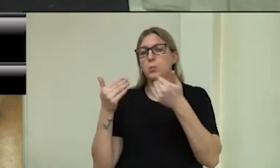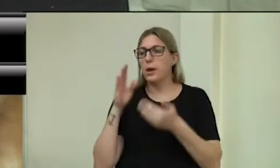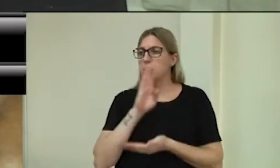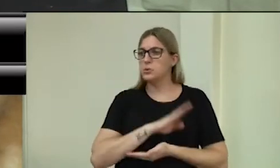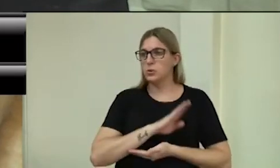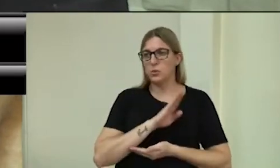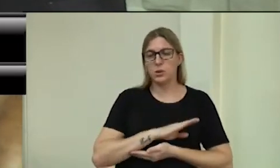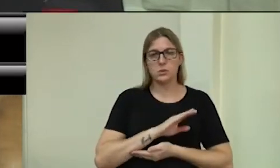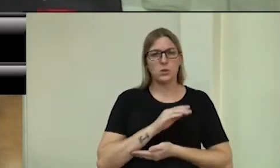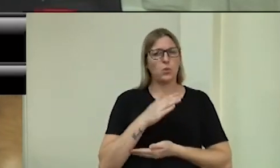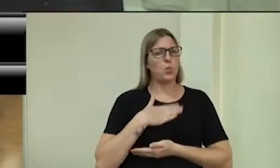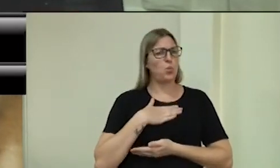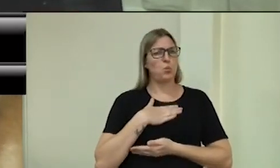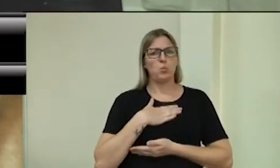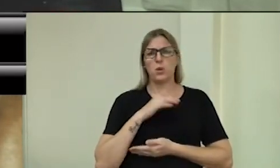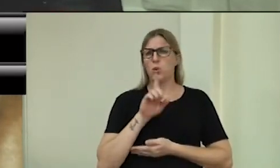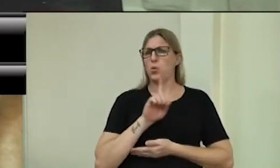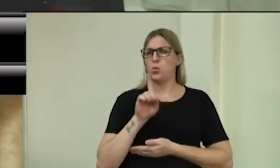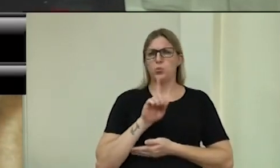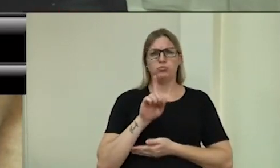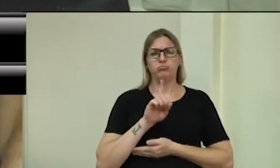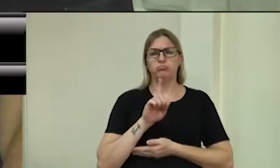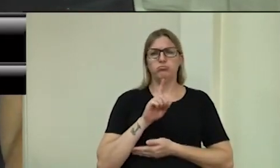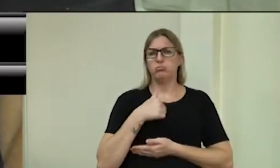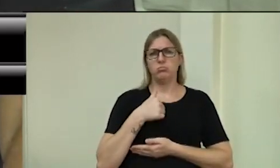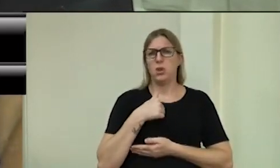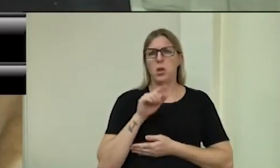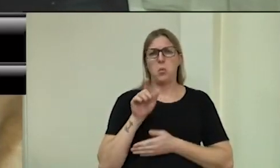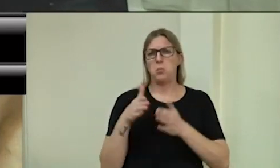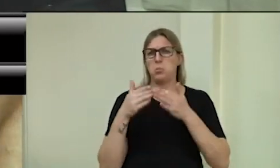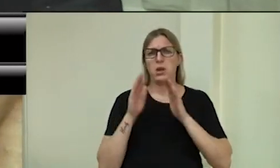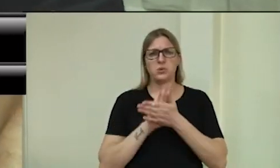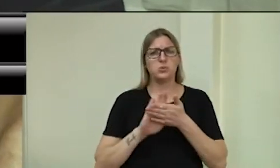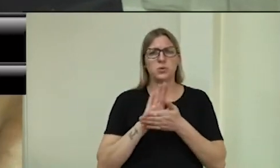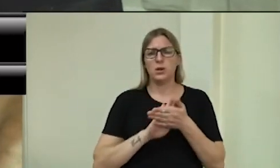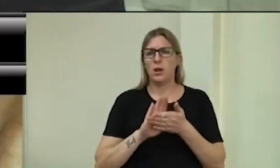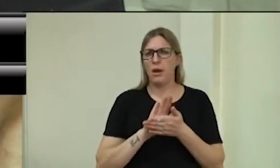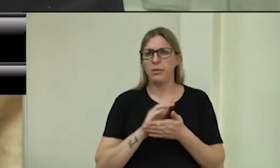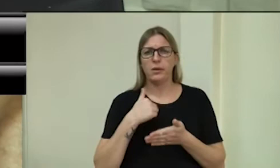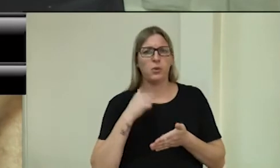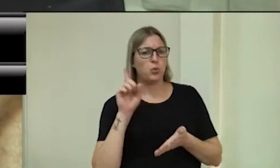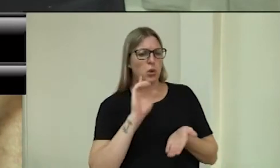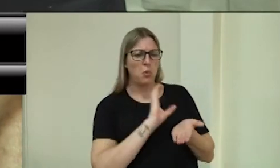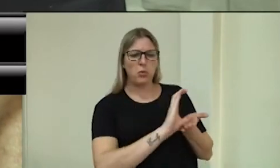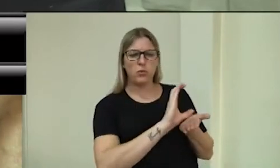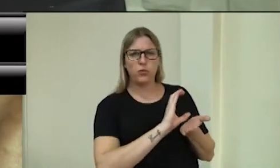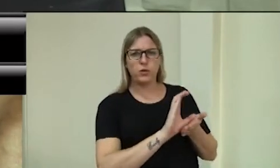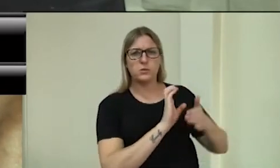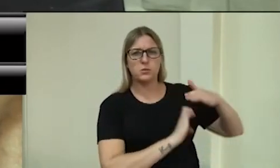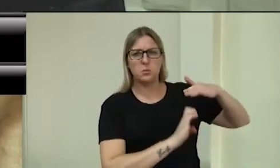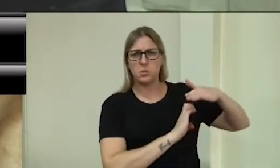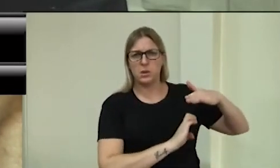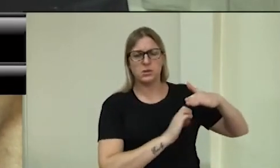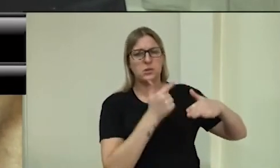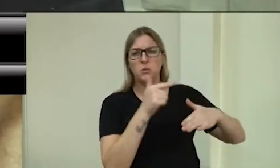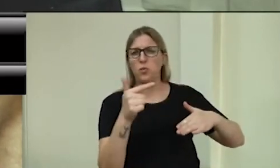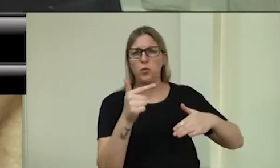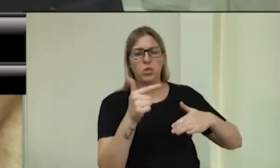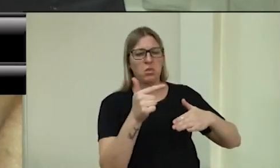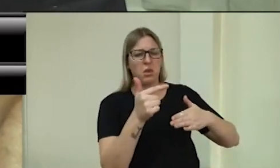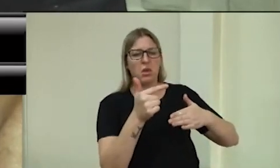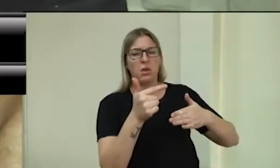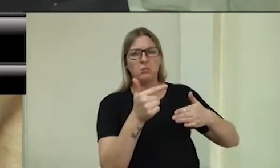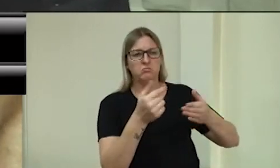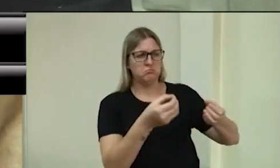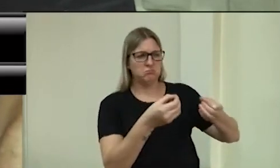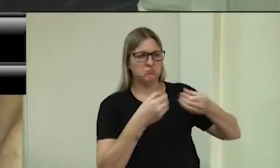não em nome de mim, eu não sou usuário do transportes urbano, não sou investidor daquela empresa, não vou ganhar nada com isso. Porém, do meu grupo de